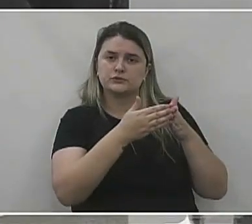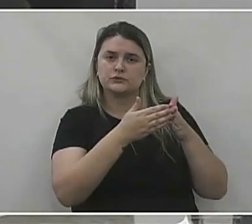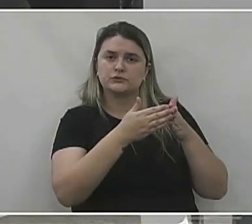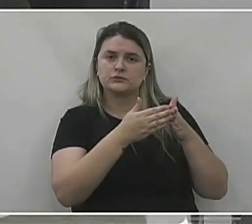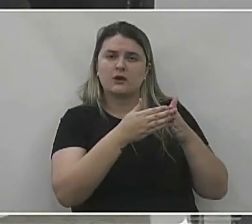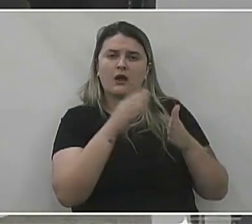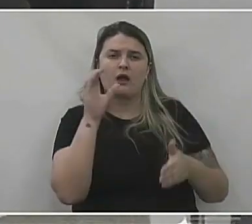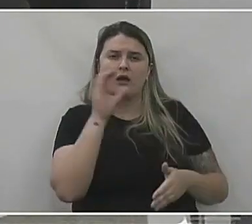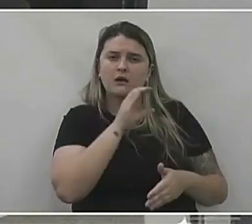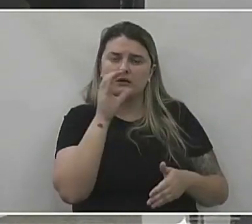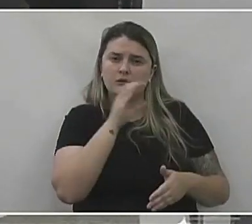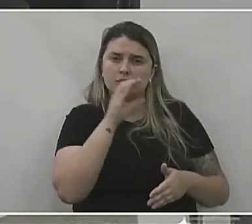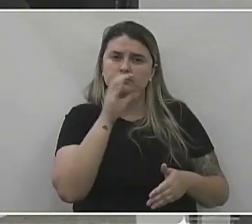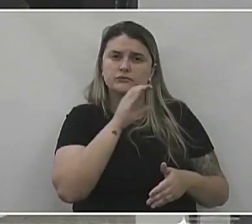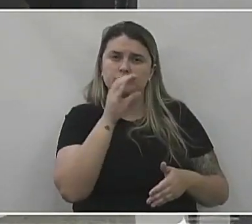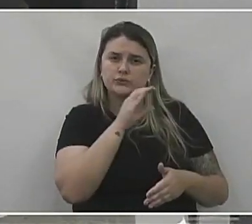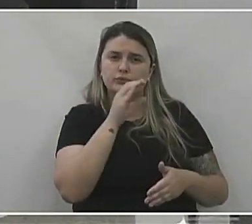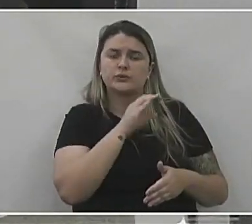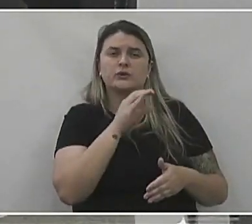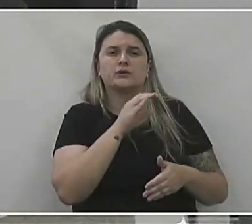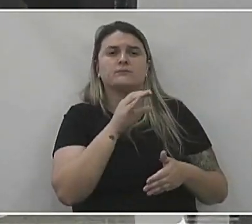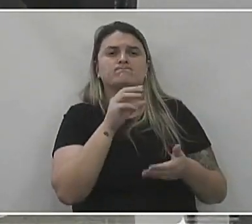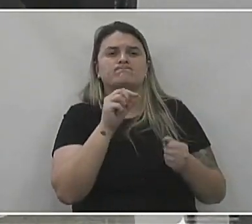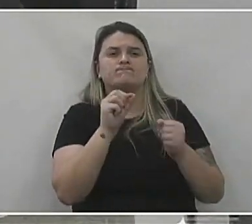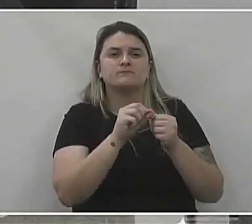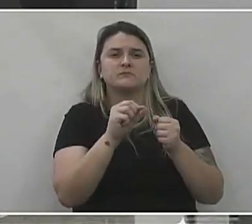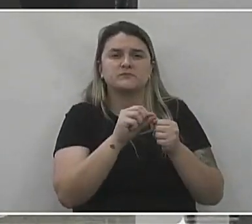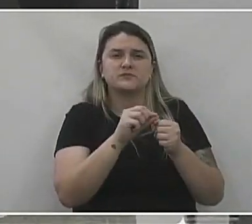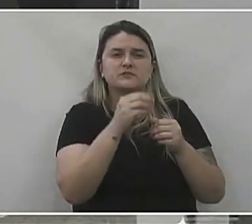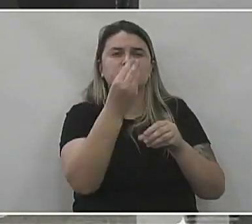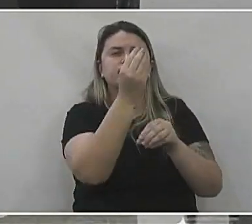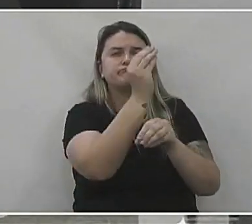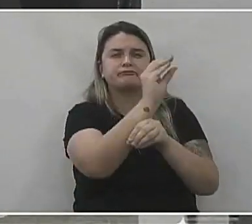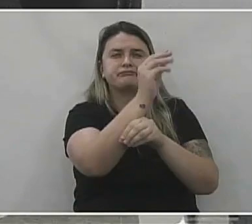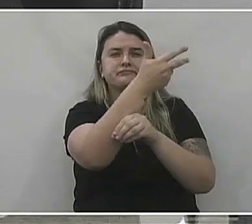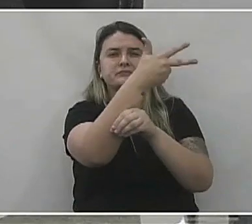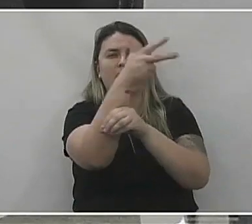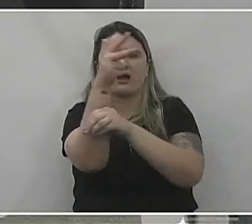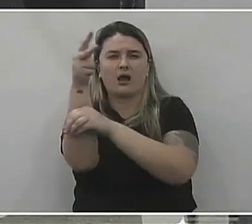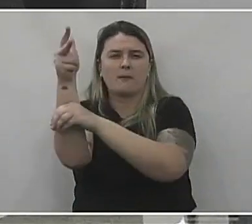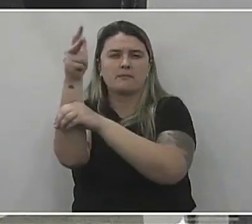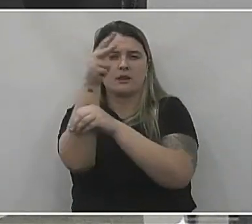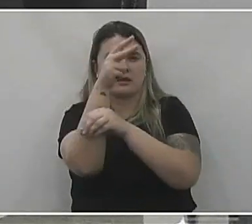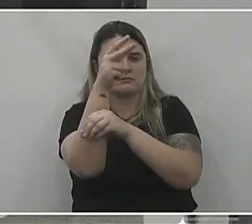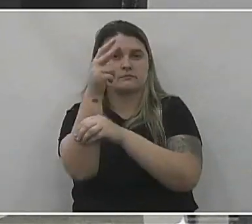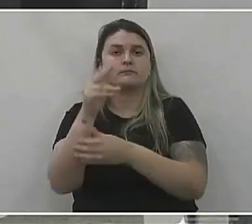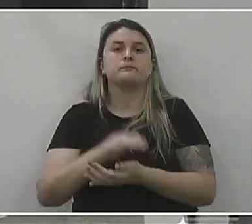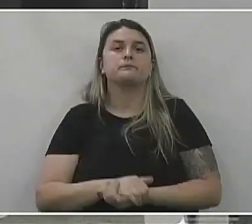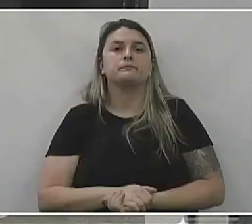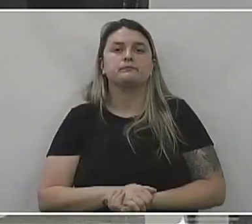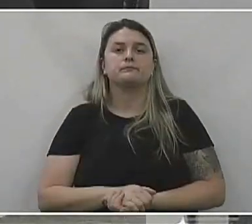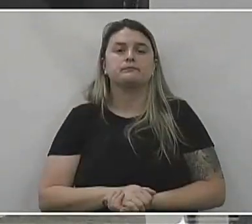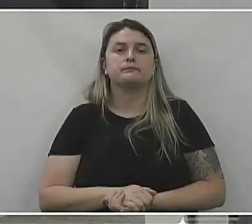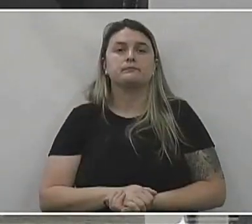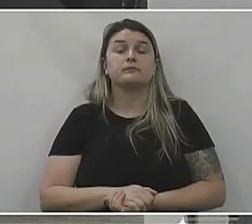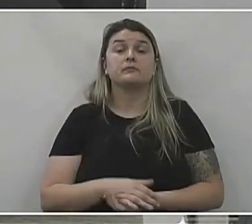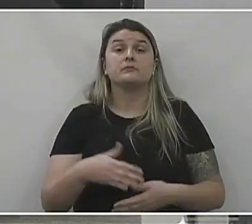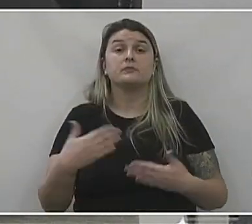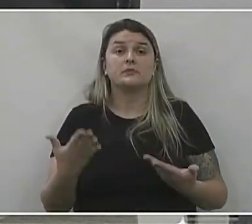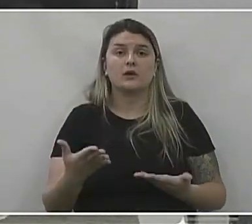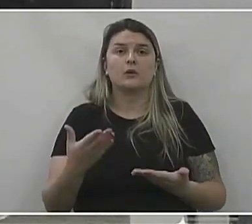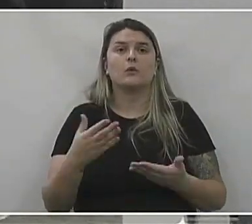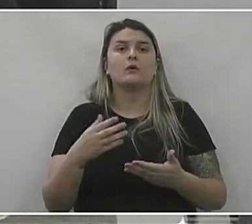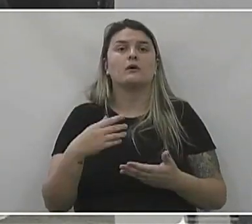a agilidade na implantação das câmeras de monitoramento essa